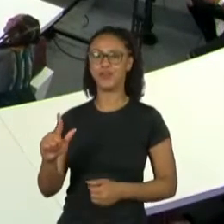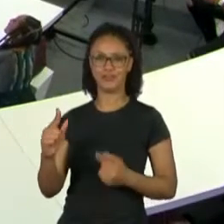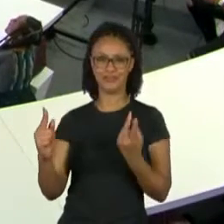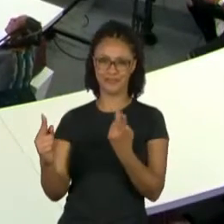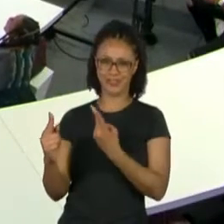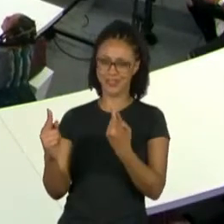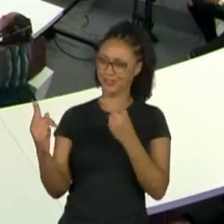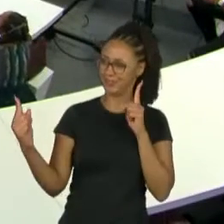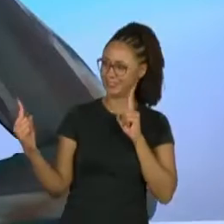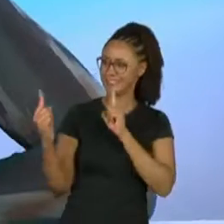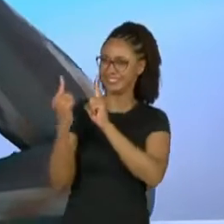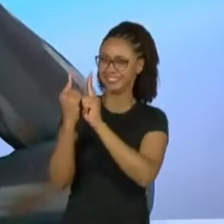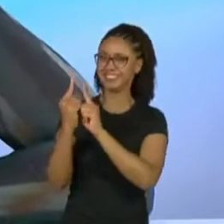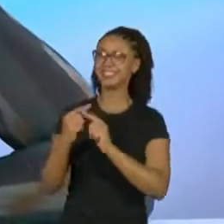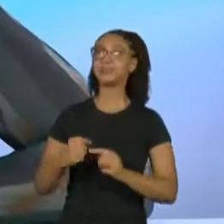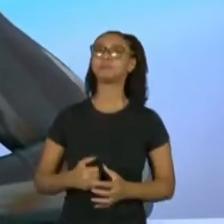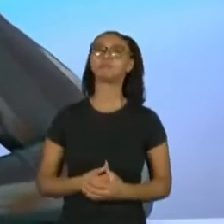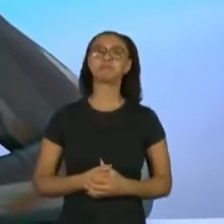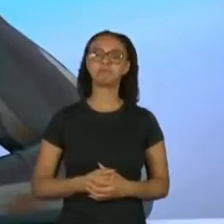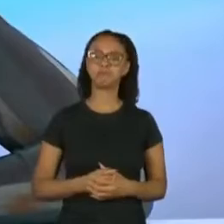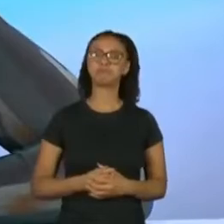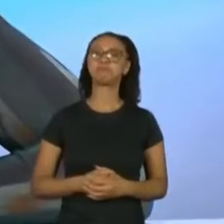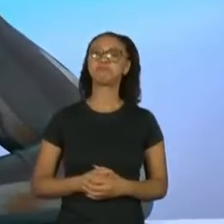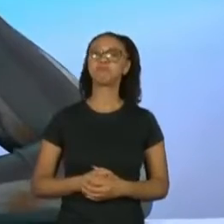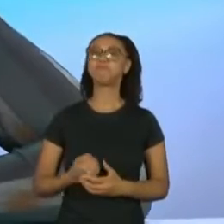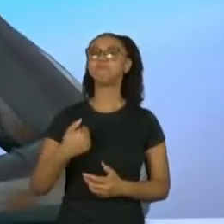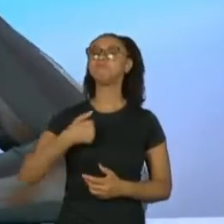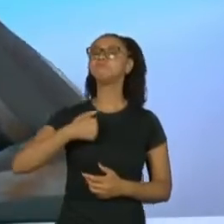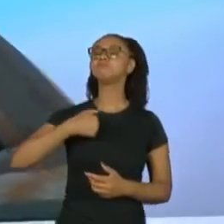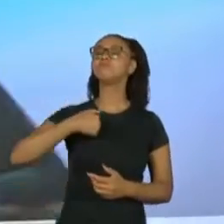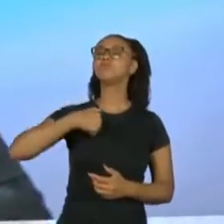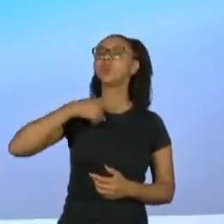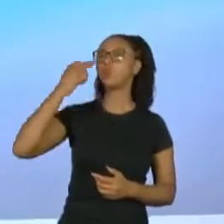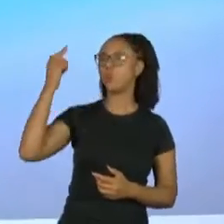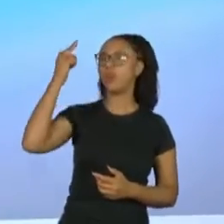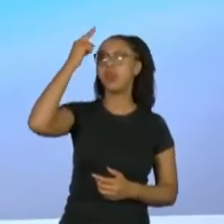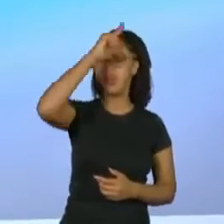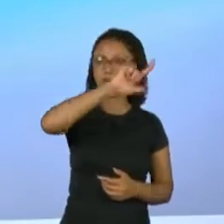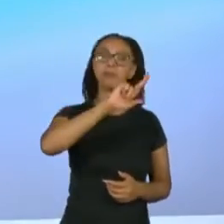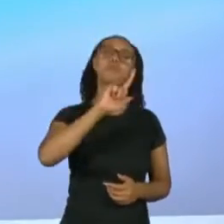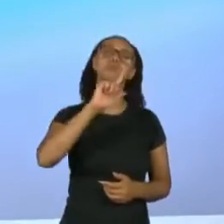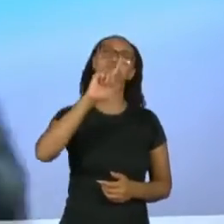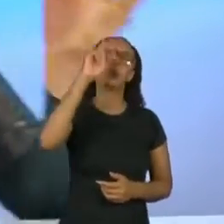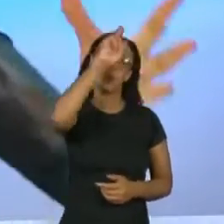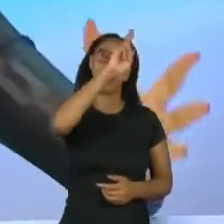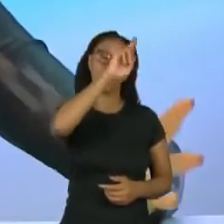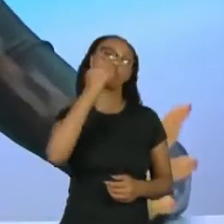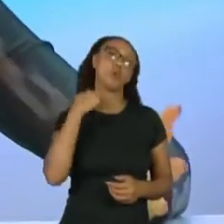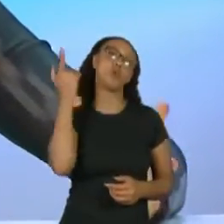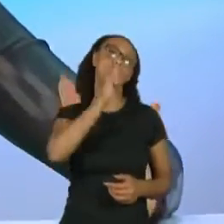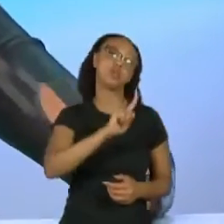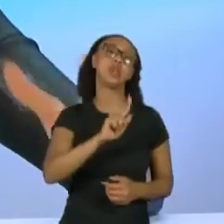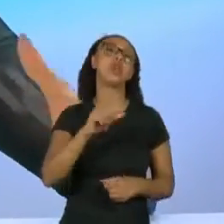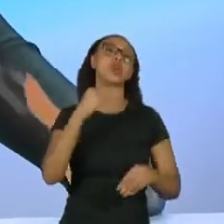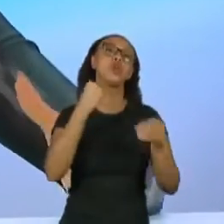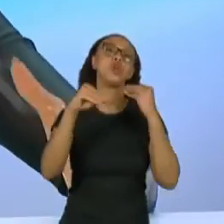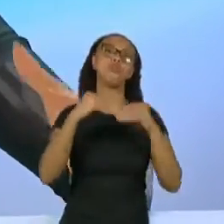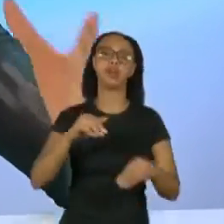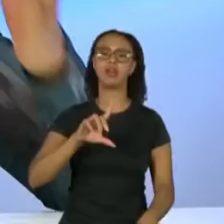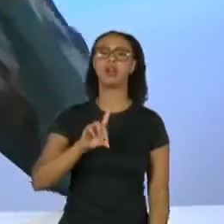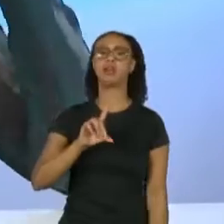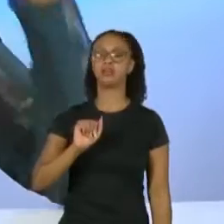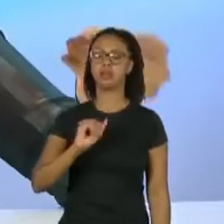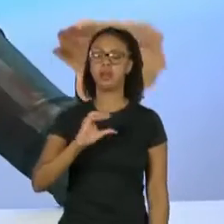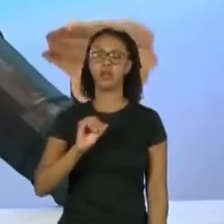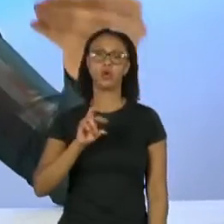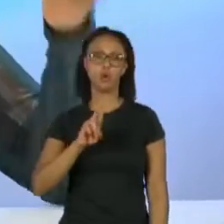Sim. É, eu lembro que quando eu fui escalada para fazer Da Cor do Pecado, eu falei com você, falei, Zezé,